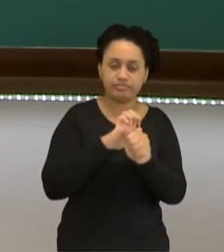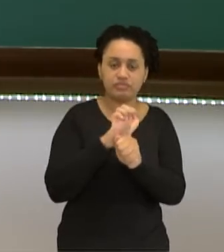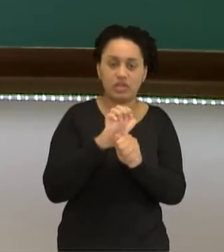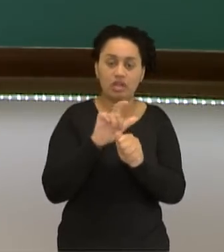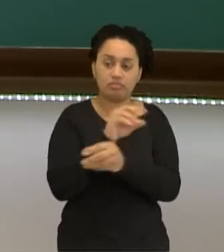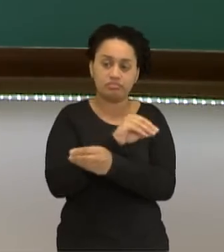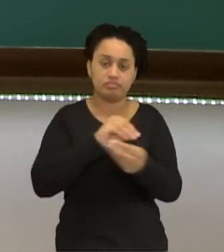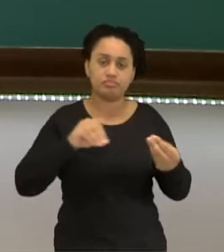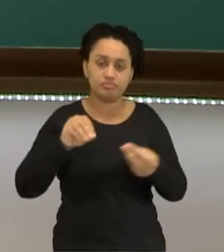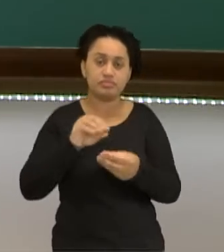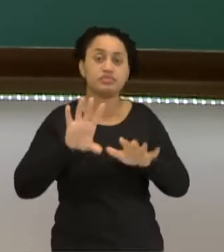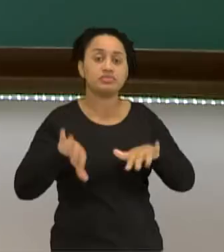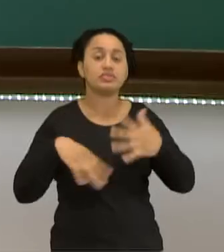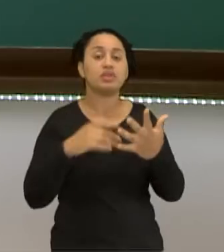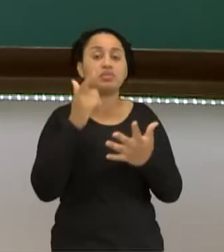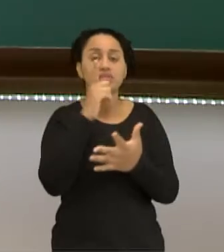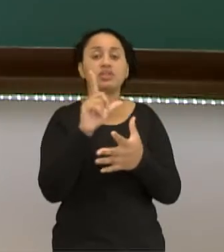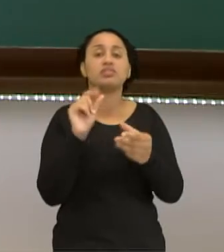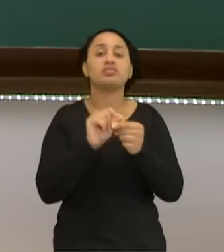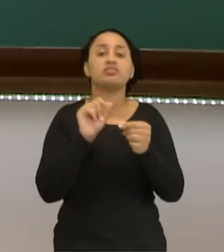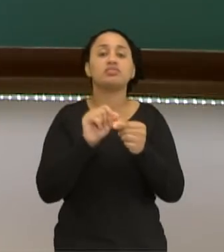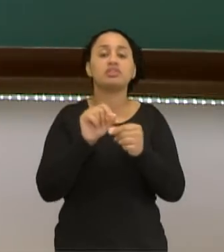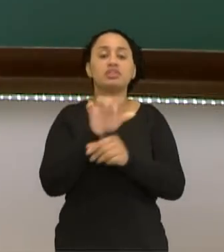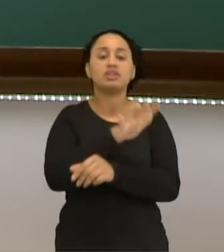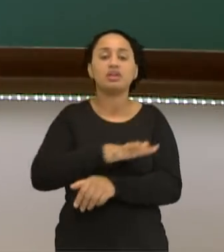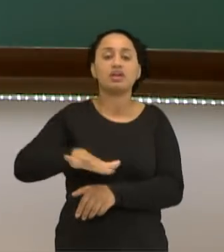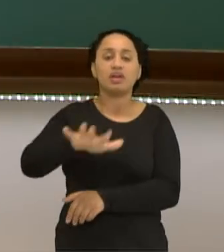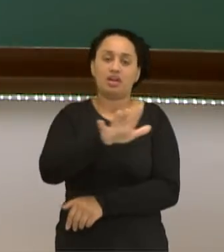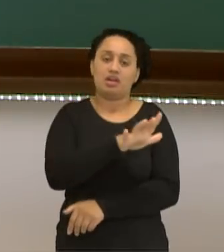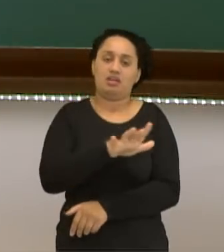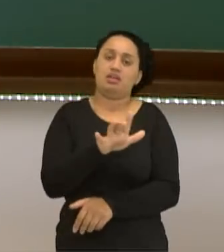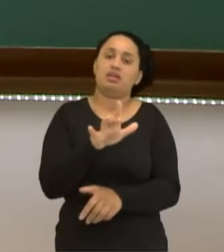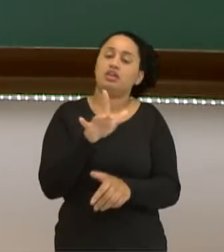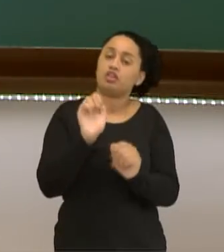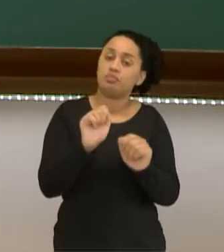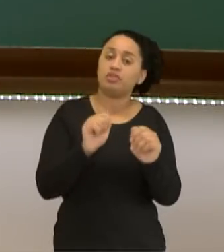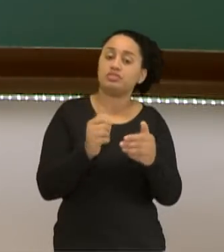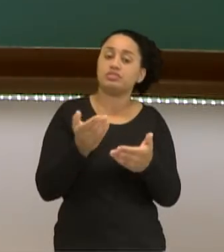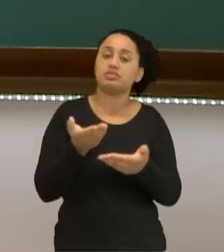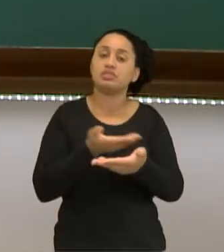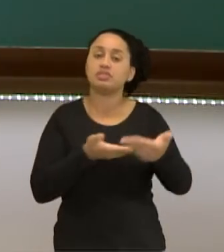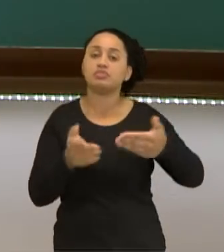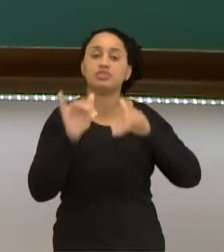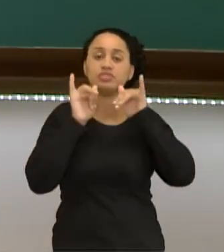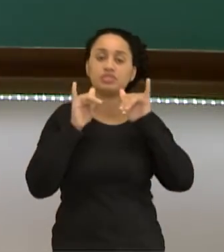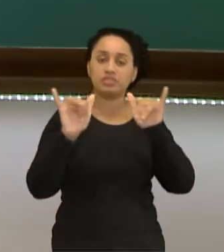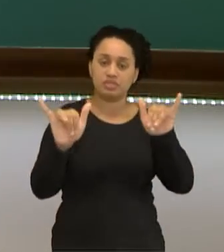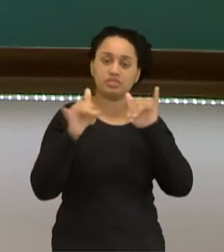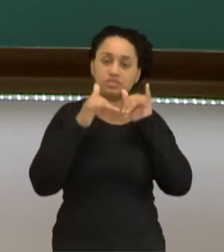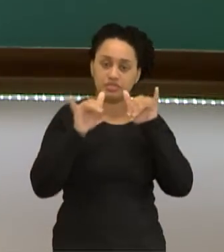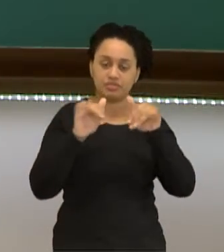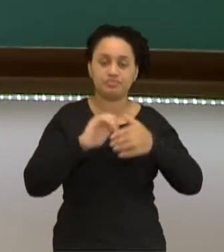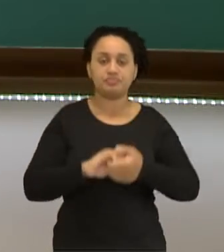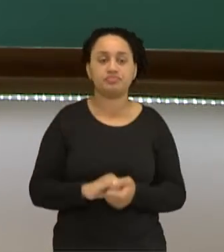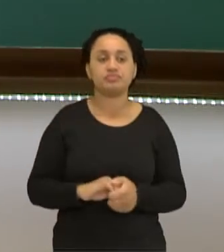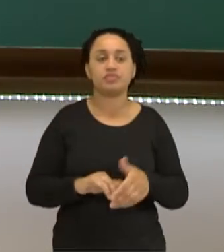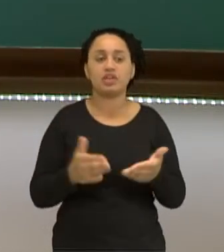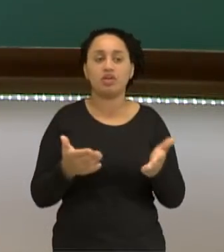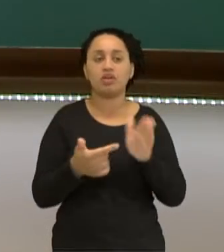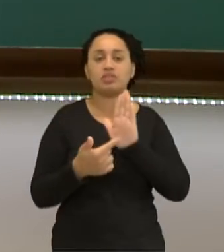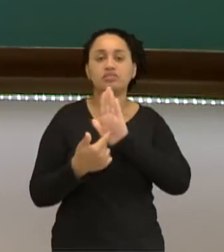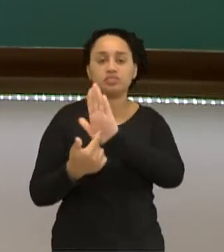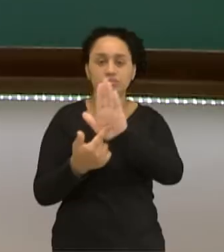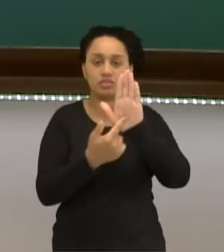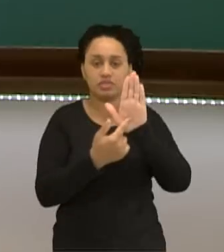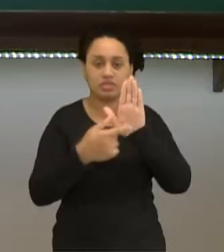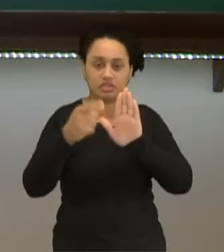disso, conseguirão formar um campo capaz de transmissão de energia. Eu vou demonstrar isso para vocês,